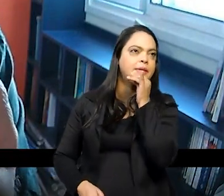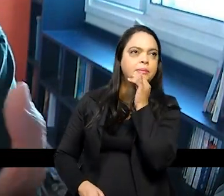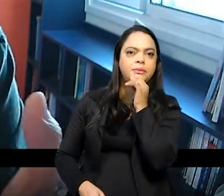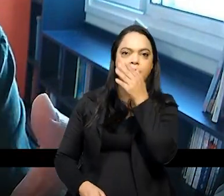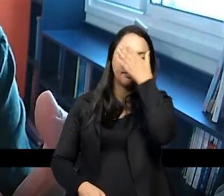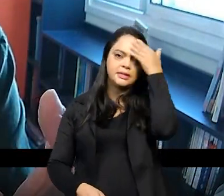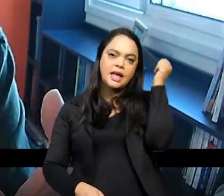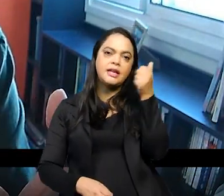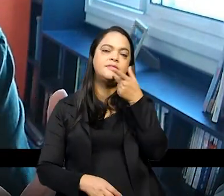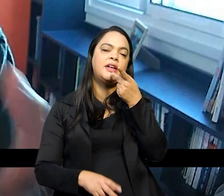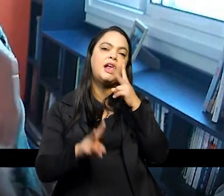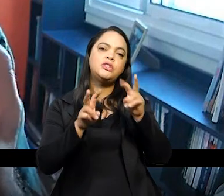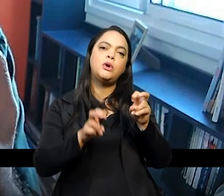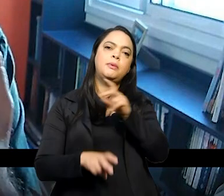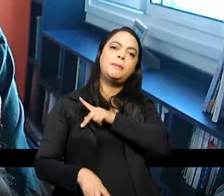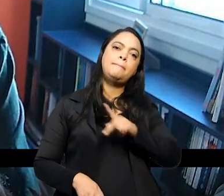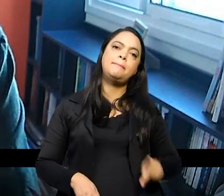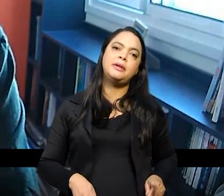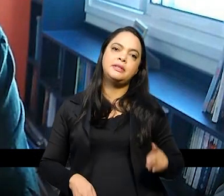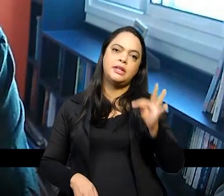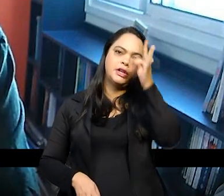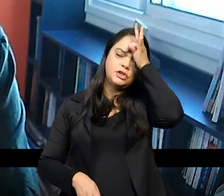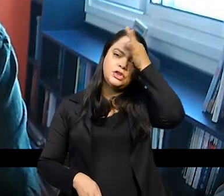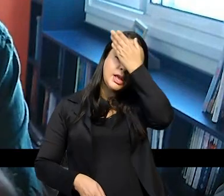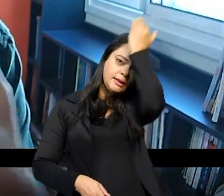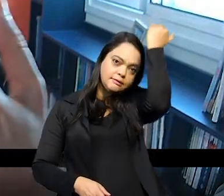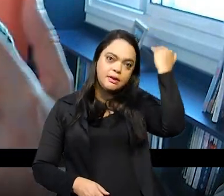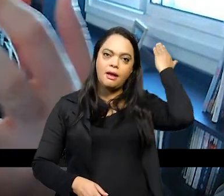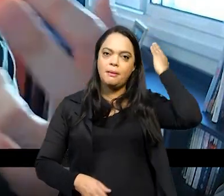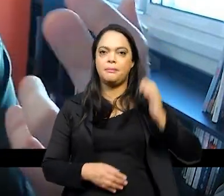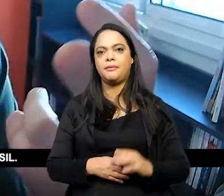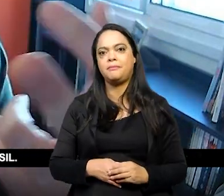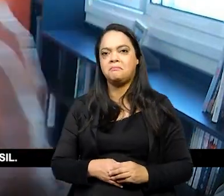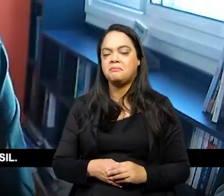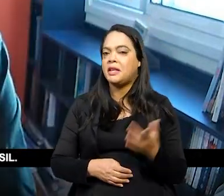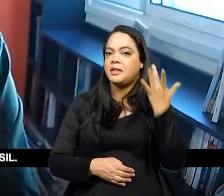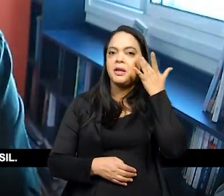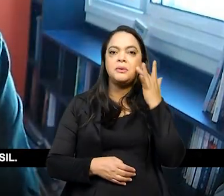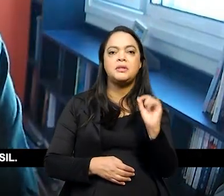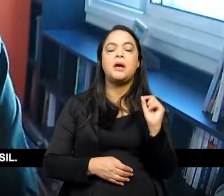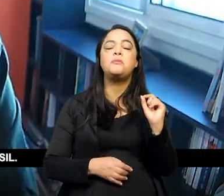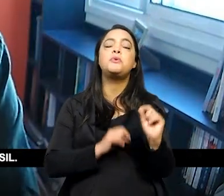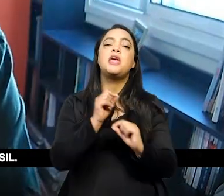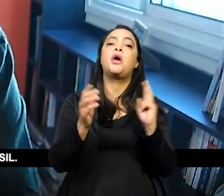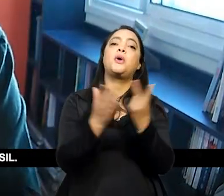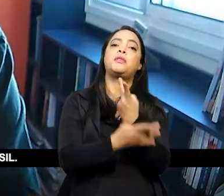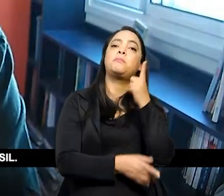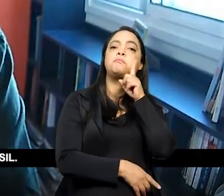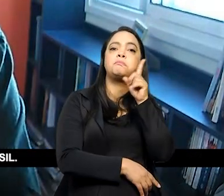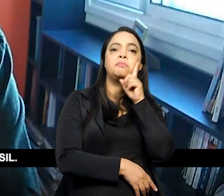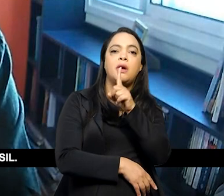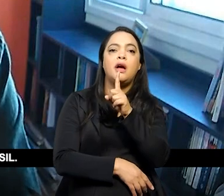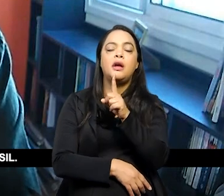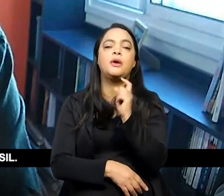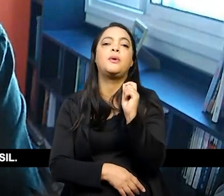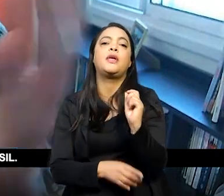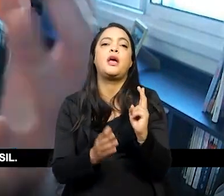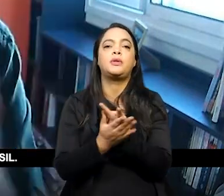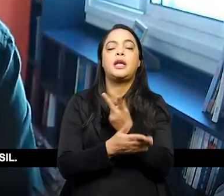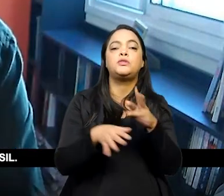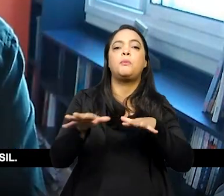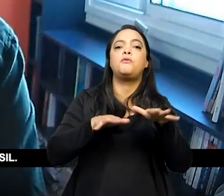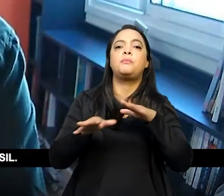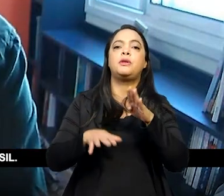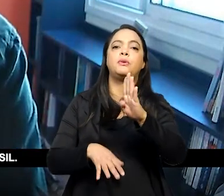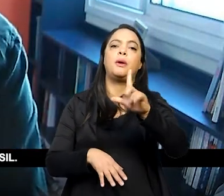e não menciona a pauta identitária nos Estados Unidos e não menciona o Black Lives Matter e não e não